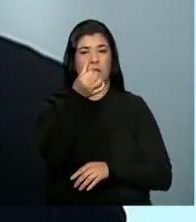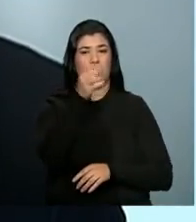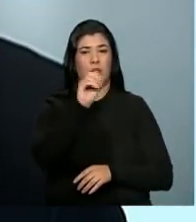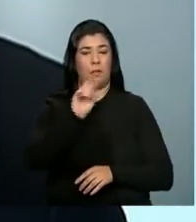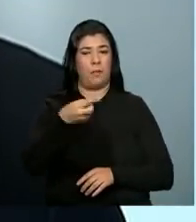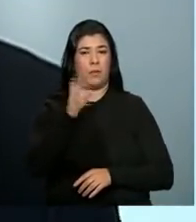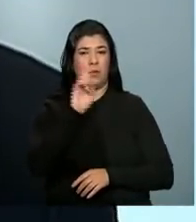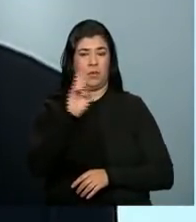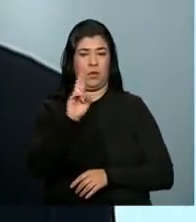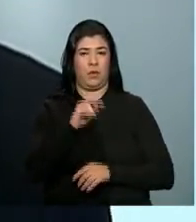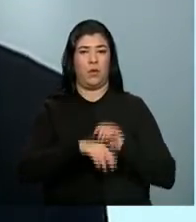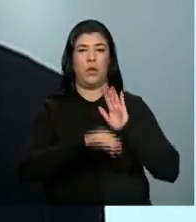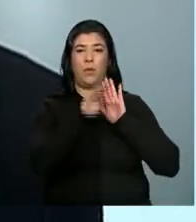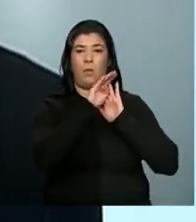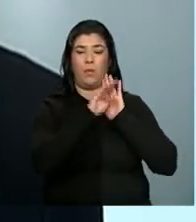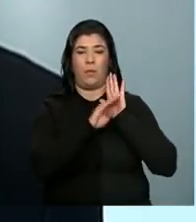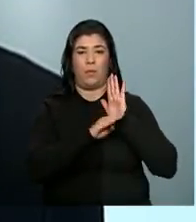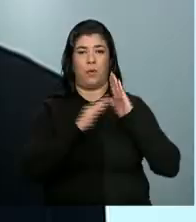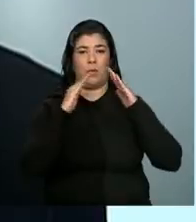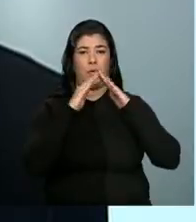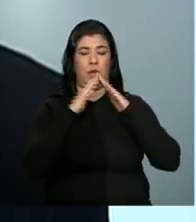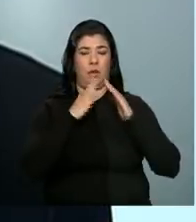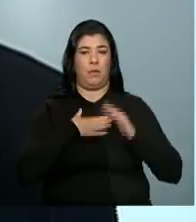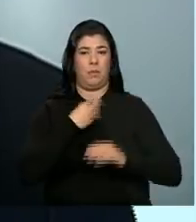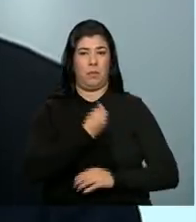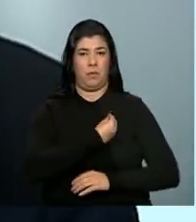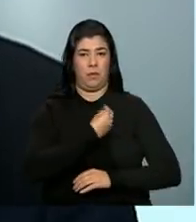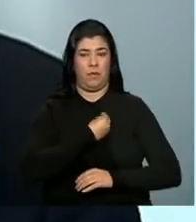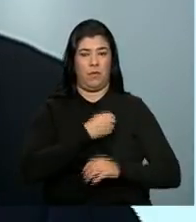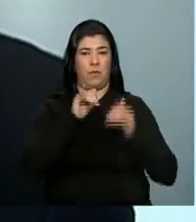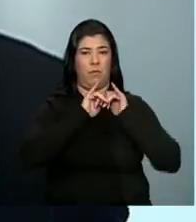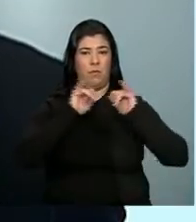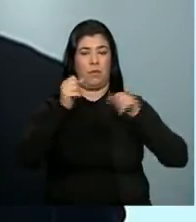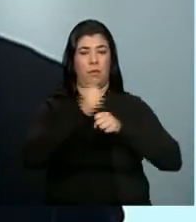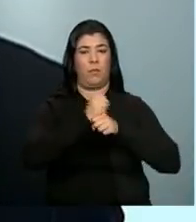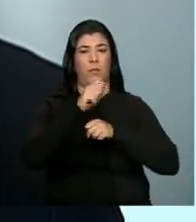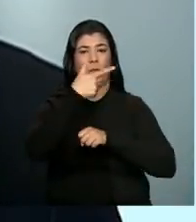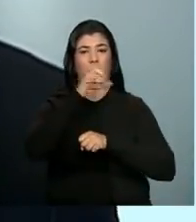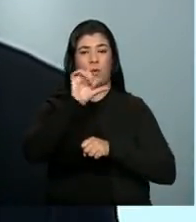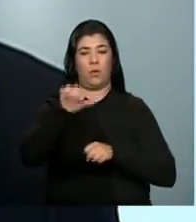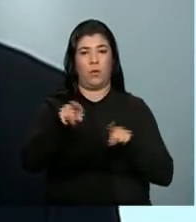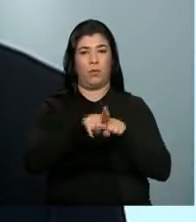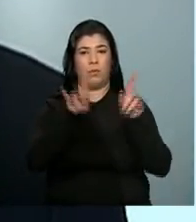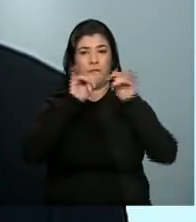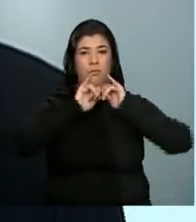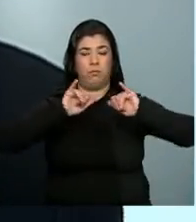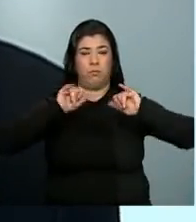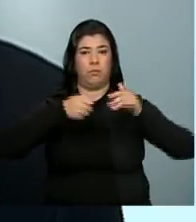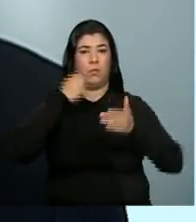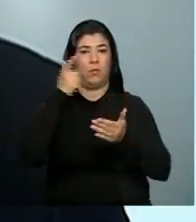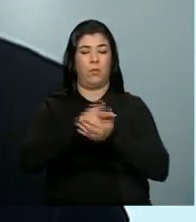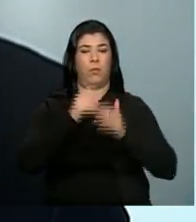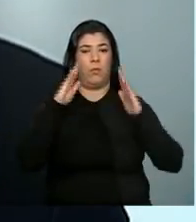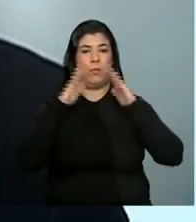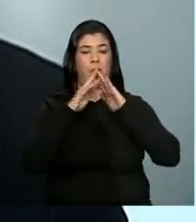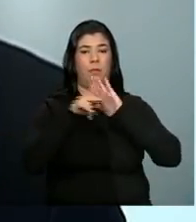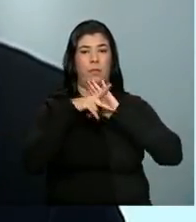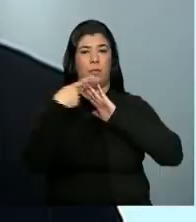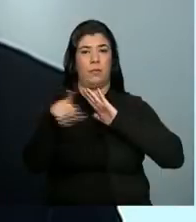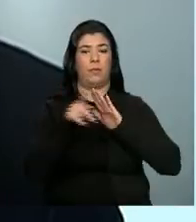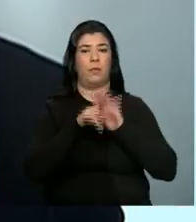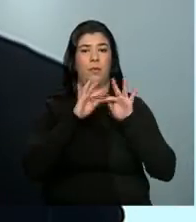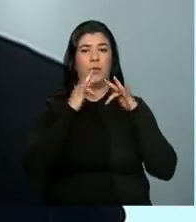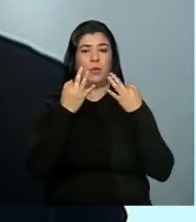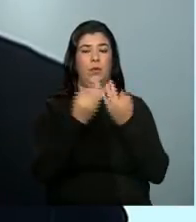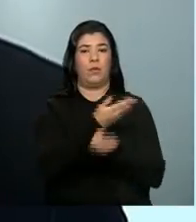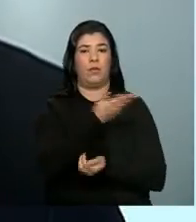mil. O programa Minha Casa Minha Vida foi lançado em 2009 para financiar a compra da casa própria para famílias de